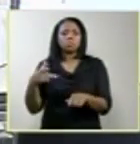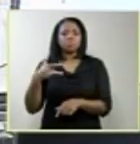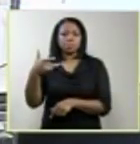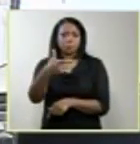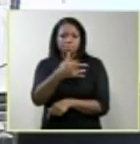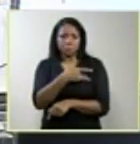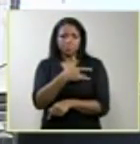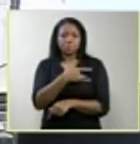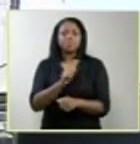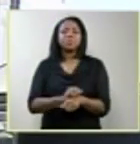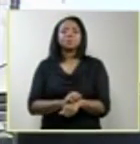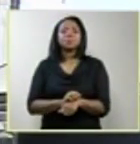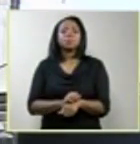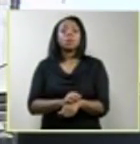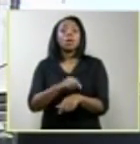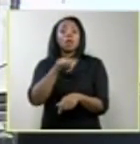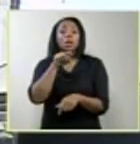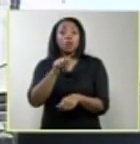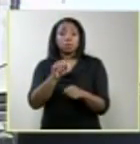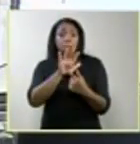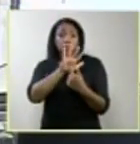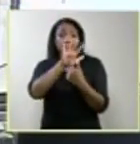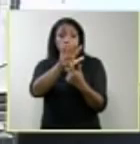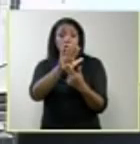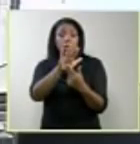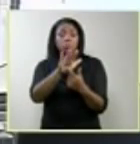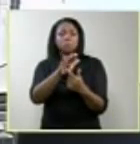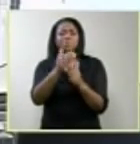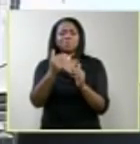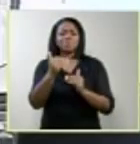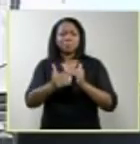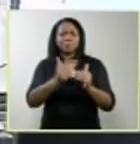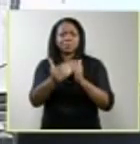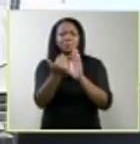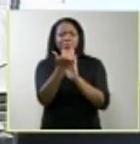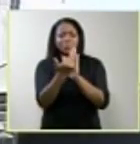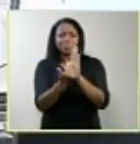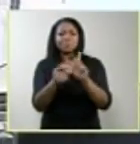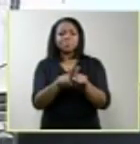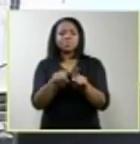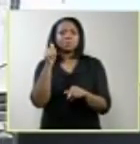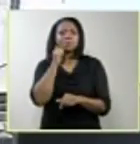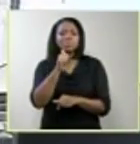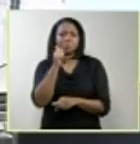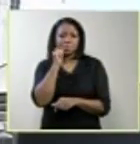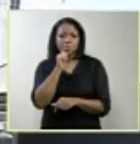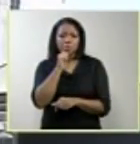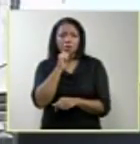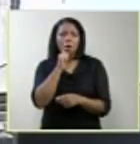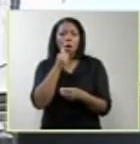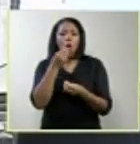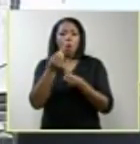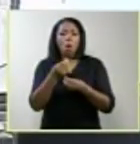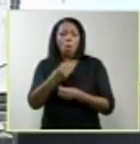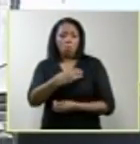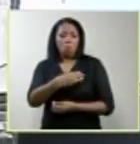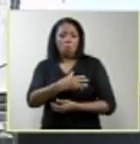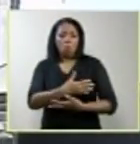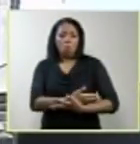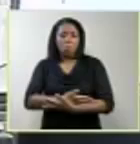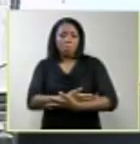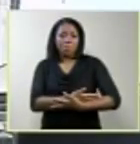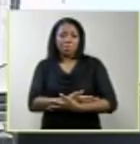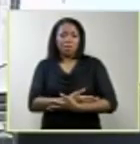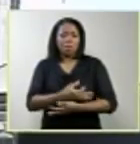Esse é um quadro de Clint, que ele mostra todas as fases da mulher, inclusive gerando um bebê perfeito. Isso no século